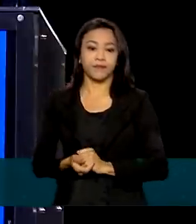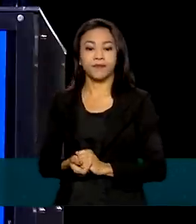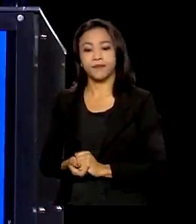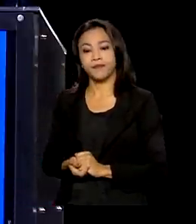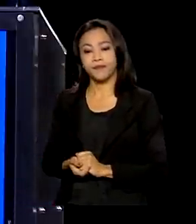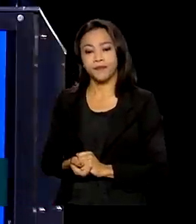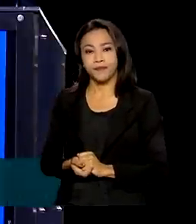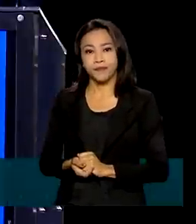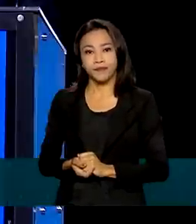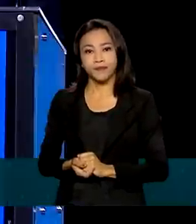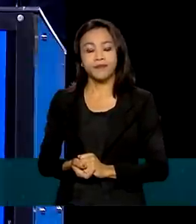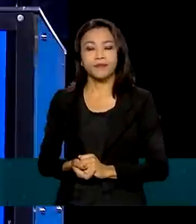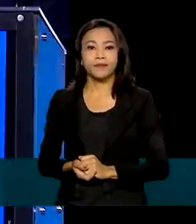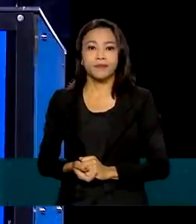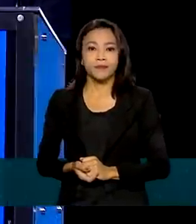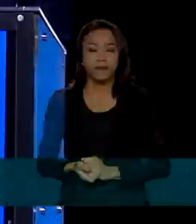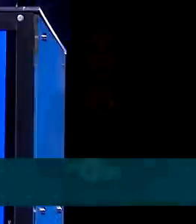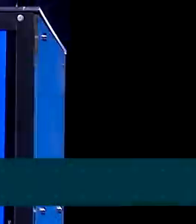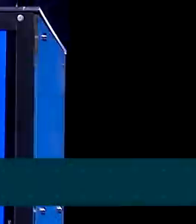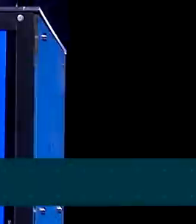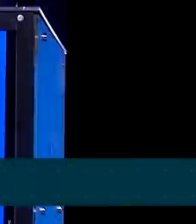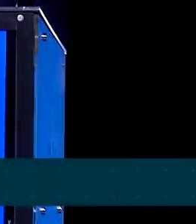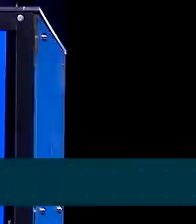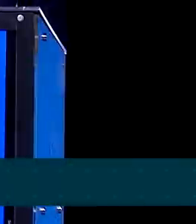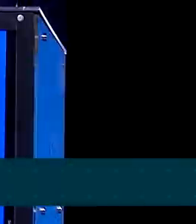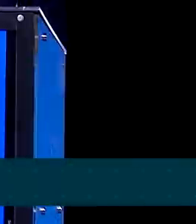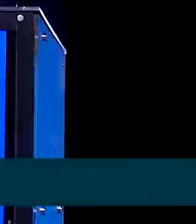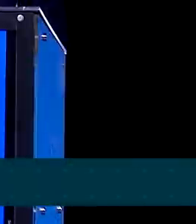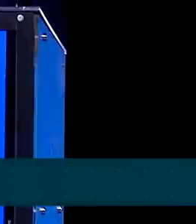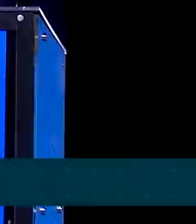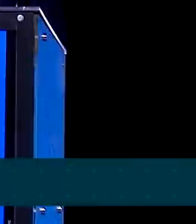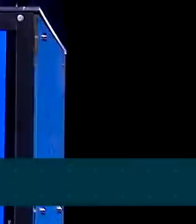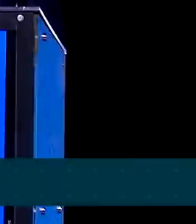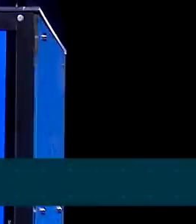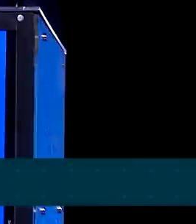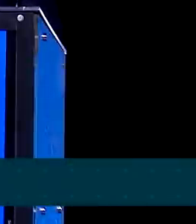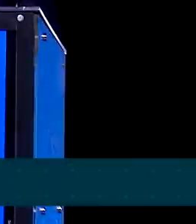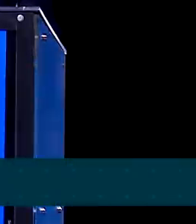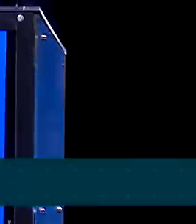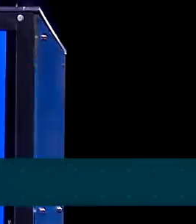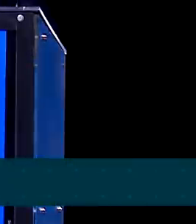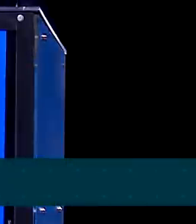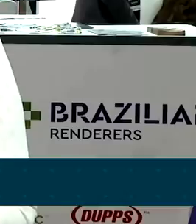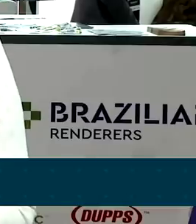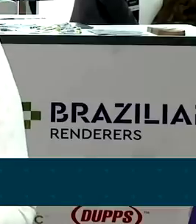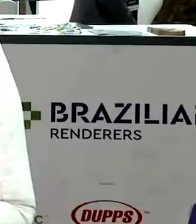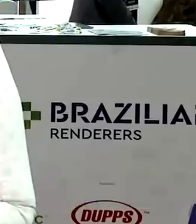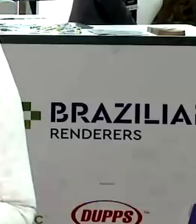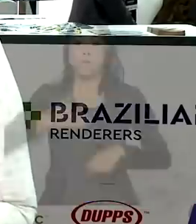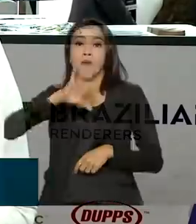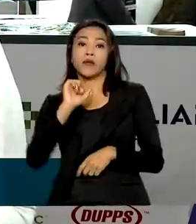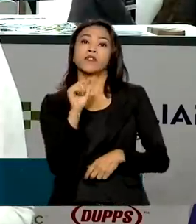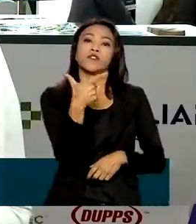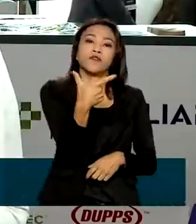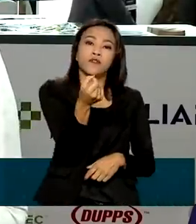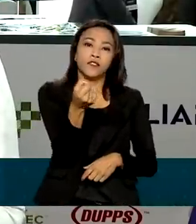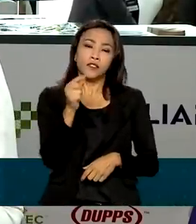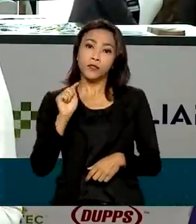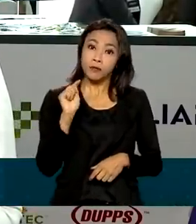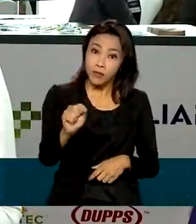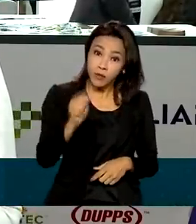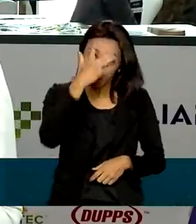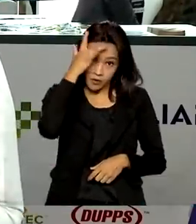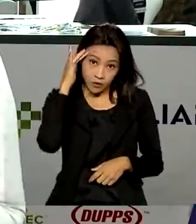nesse ano, divisas superiores a 12 bilhões de dólares com exportações de aves e suínos. Mais de 20 mil pessoas de